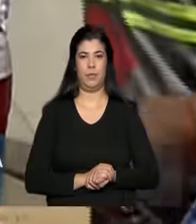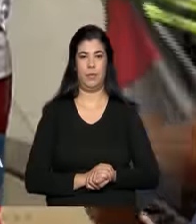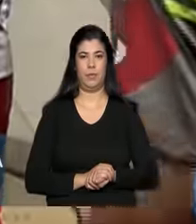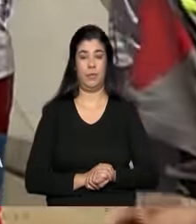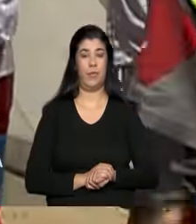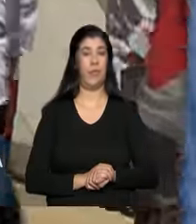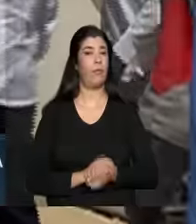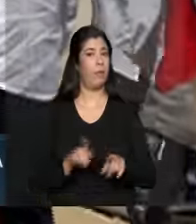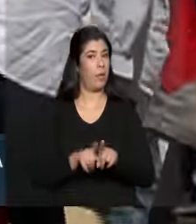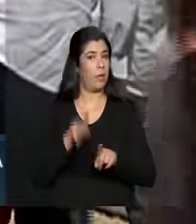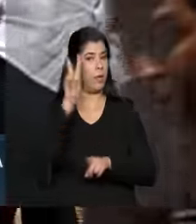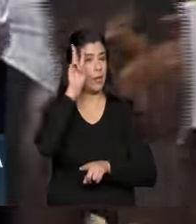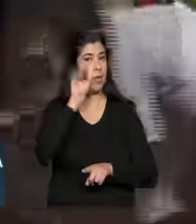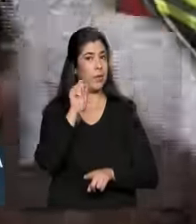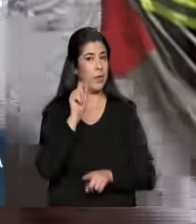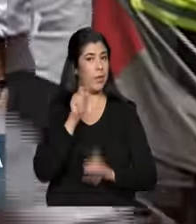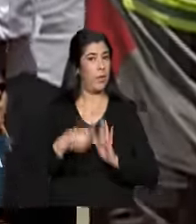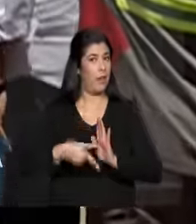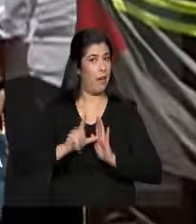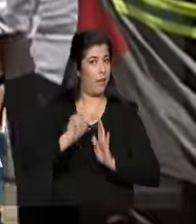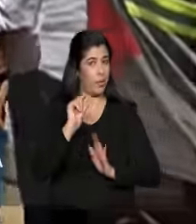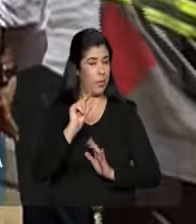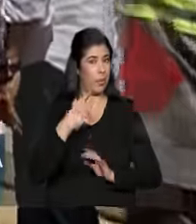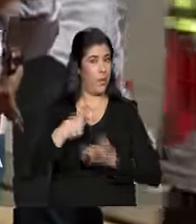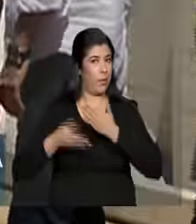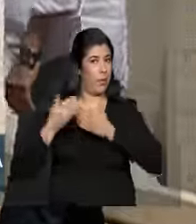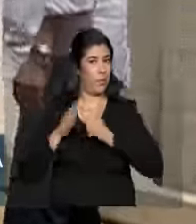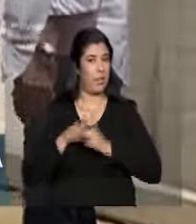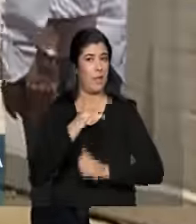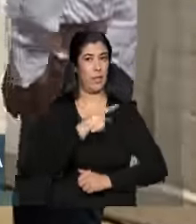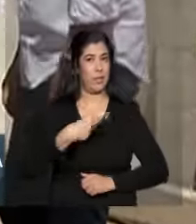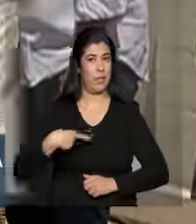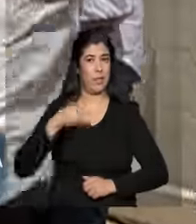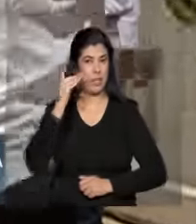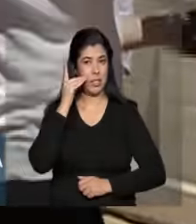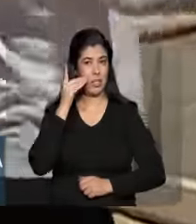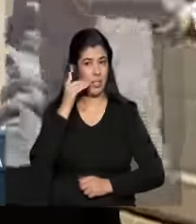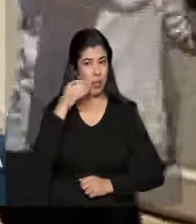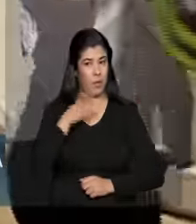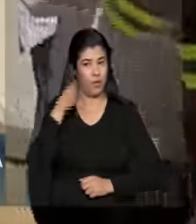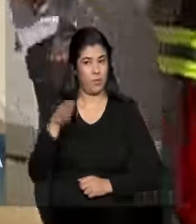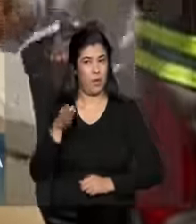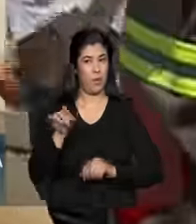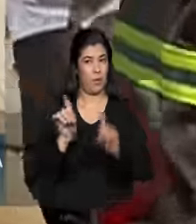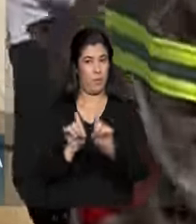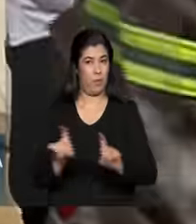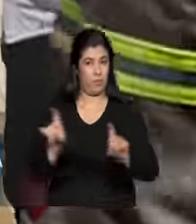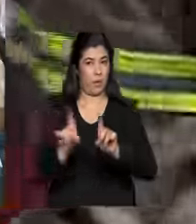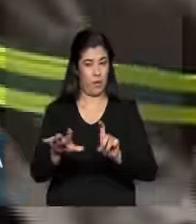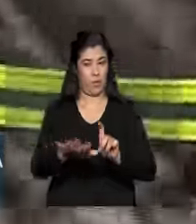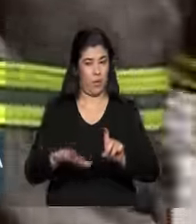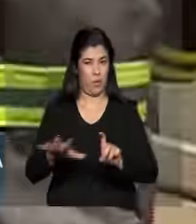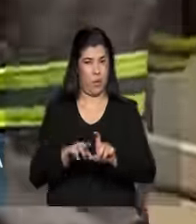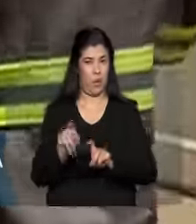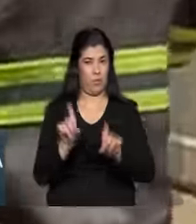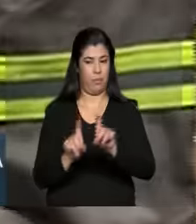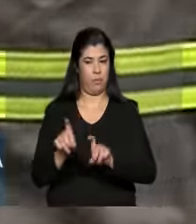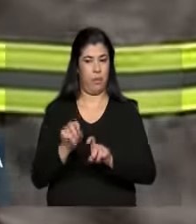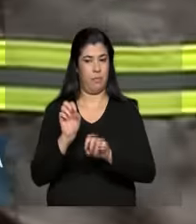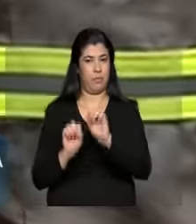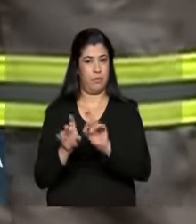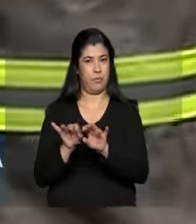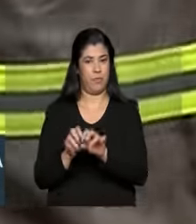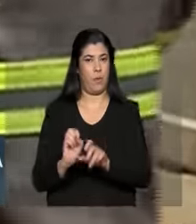Lembrando que minutos atrás, a própria presidenta Dilma deu um comando por meio de um computador para que fossem acionadas as bombas